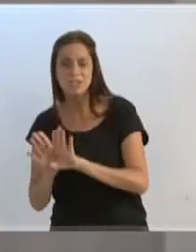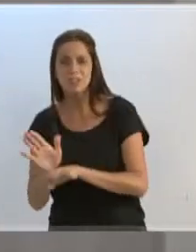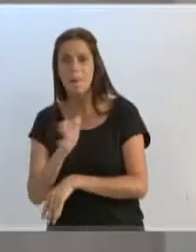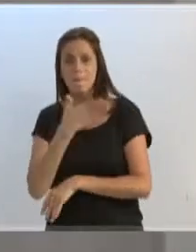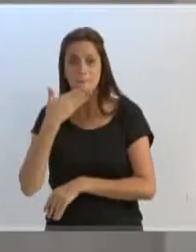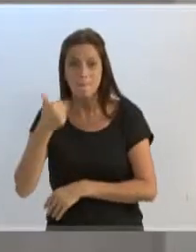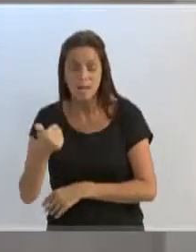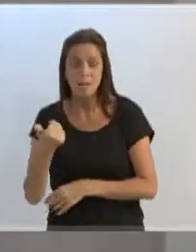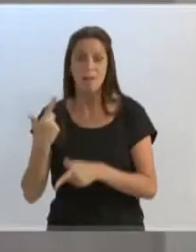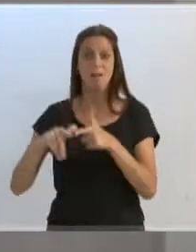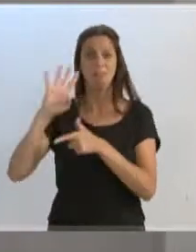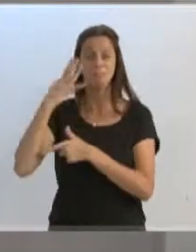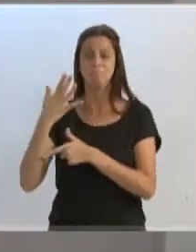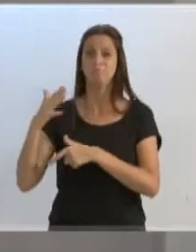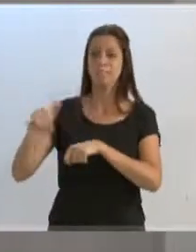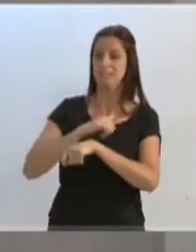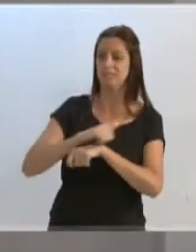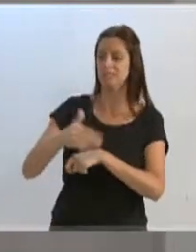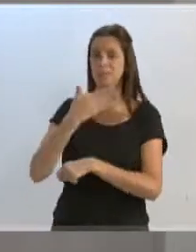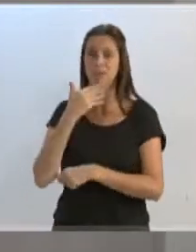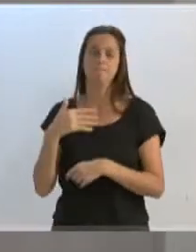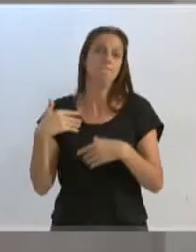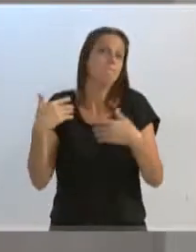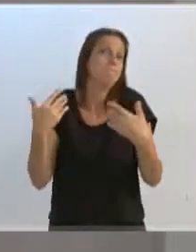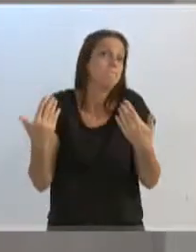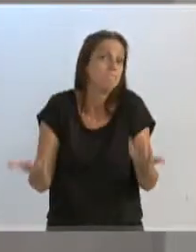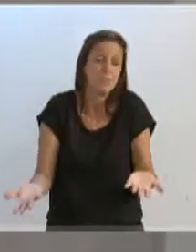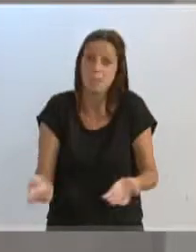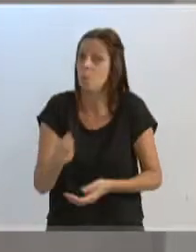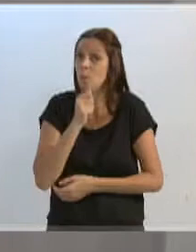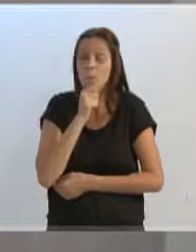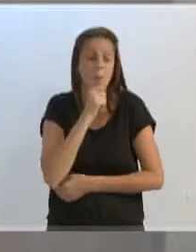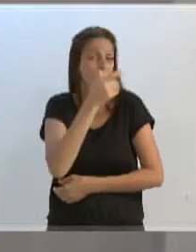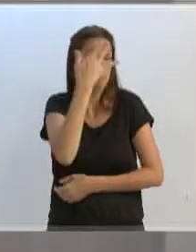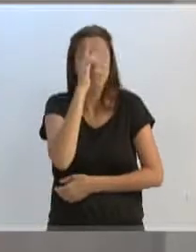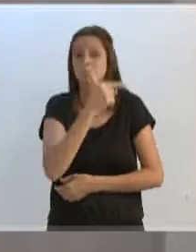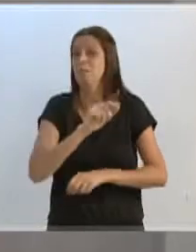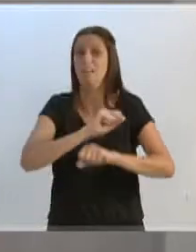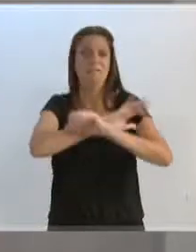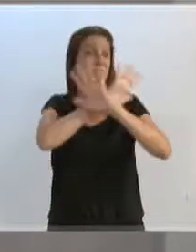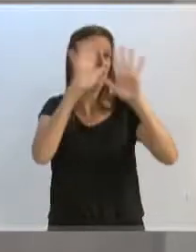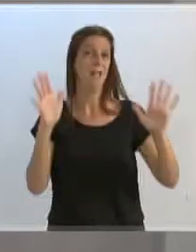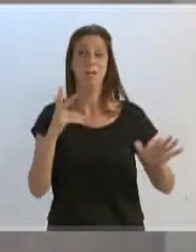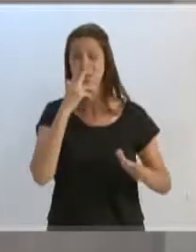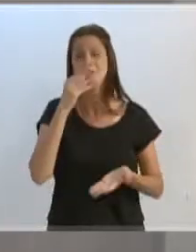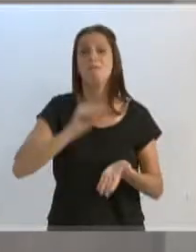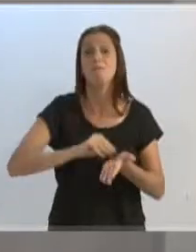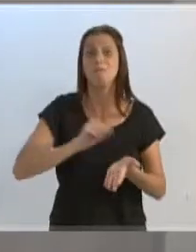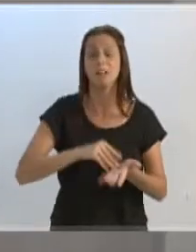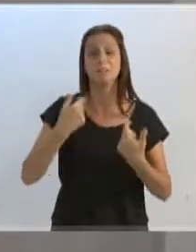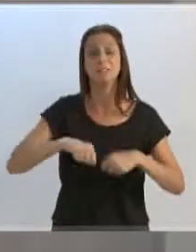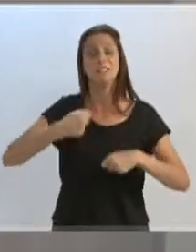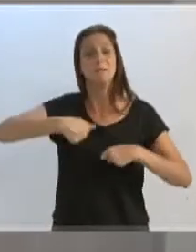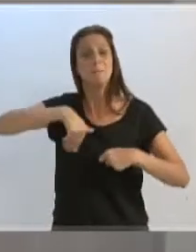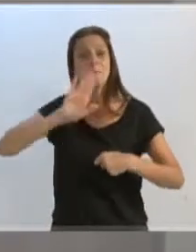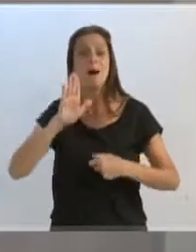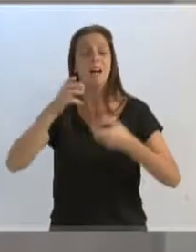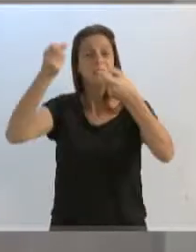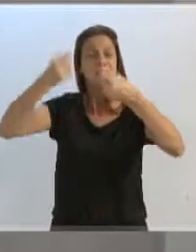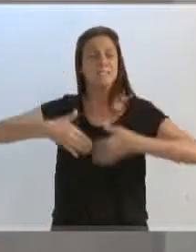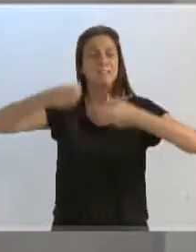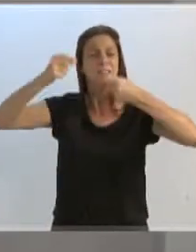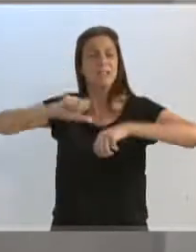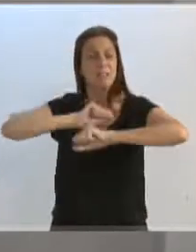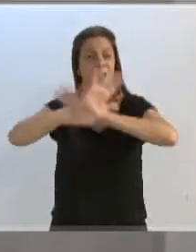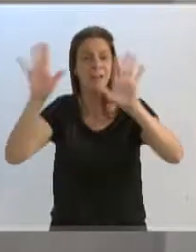solução, se o melhor caminho, as justificativas do prefeito, ainda, para mim, não estão tão claras assim. Eu tenho algumas dúvidas, e dúvidas,